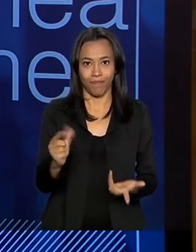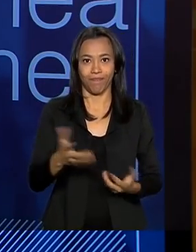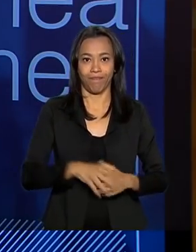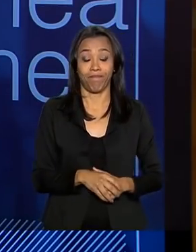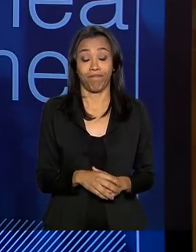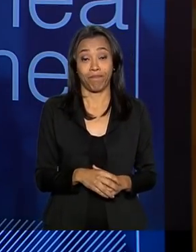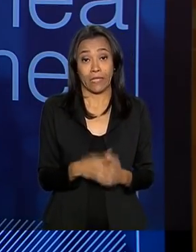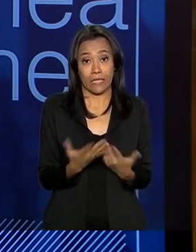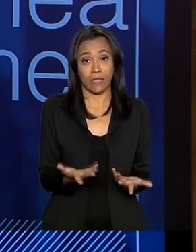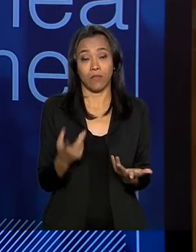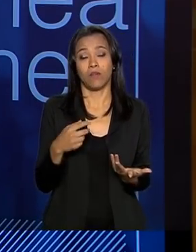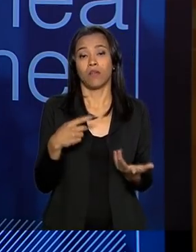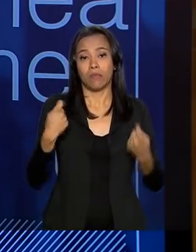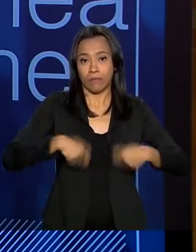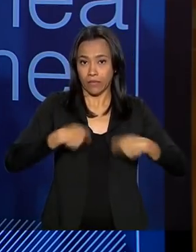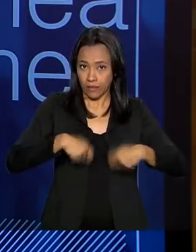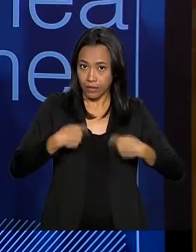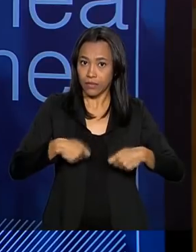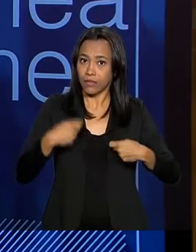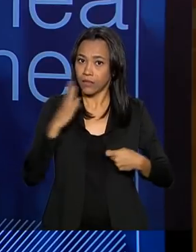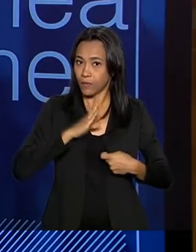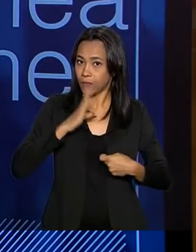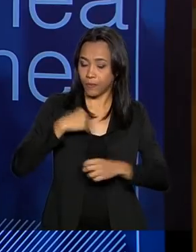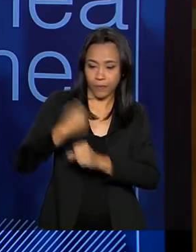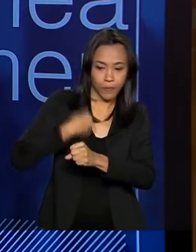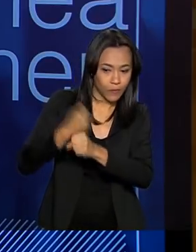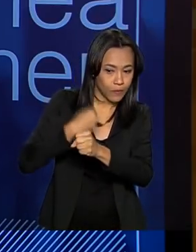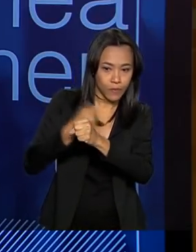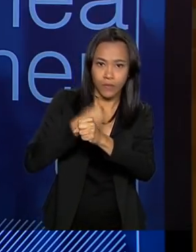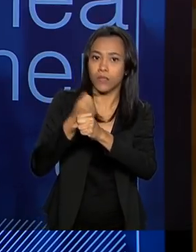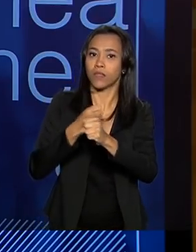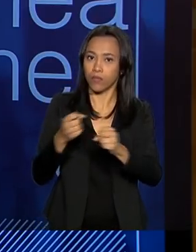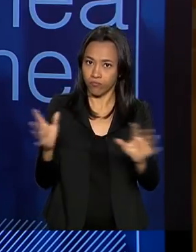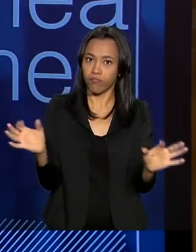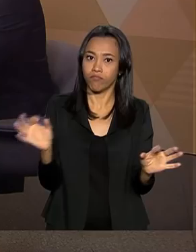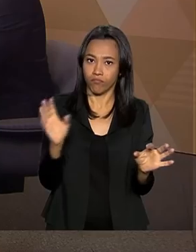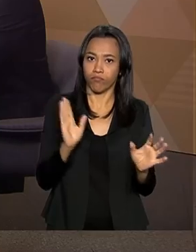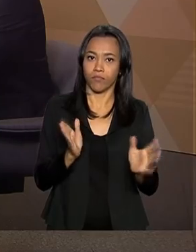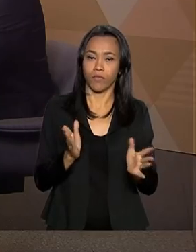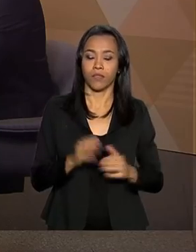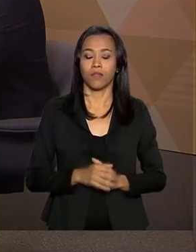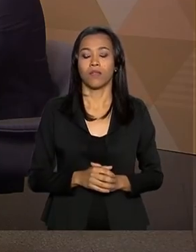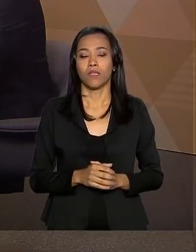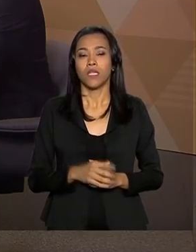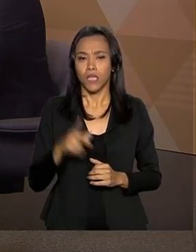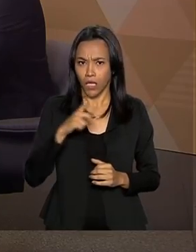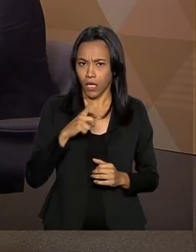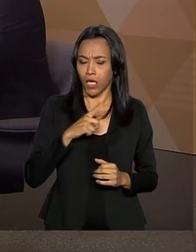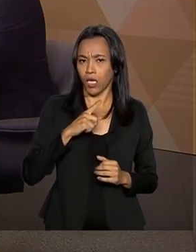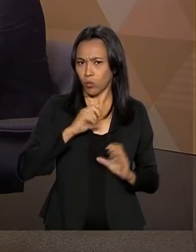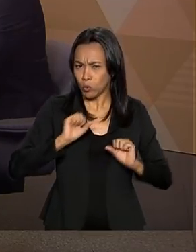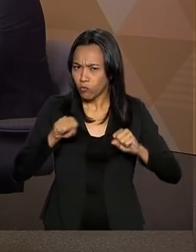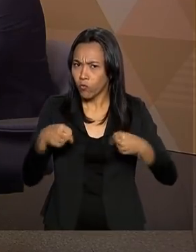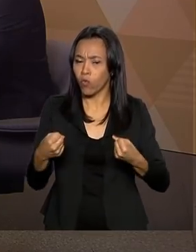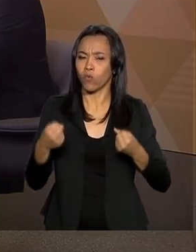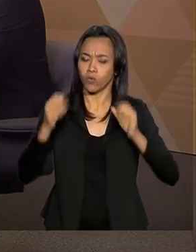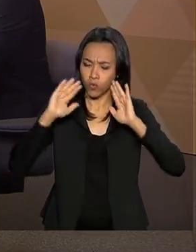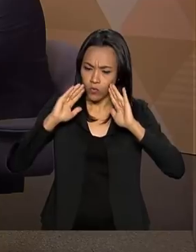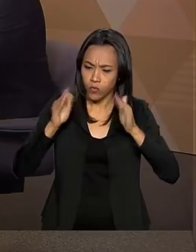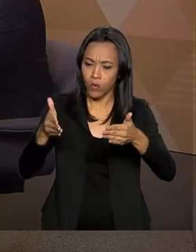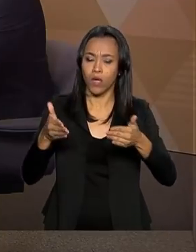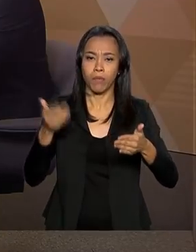baixa. Então, a necessidade do termo dessa obra é total, há um esforço e uma dedicação